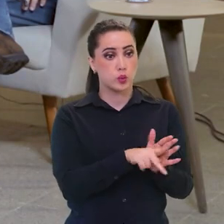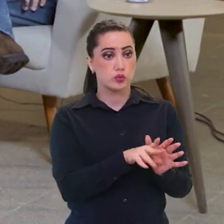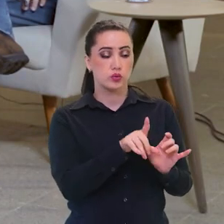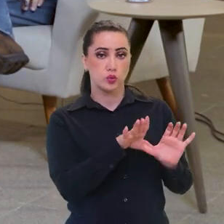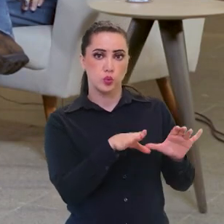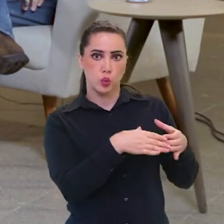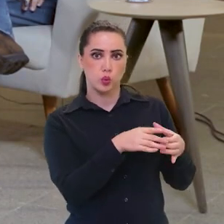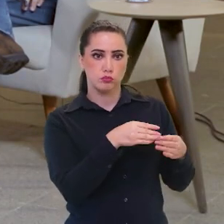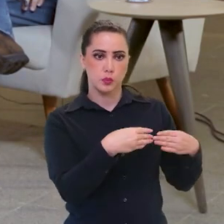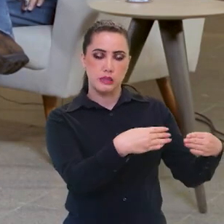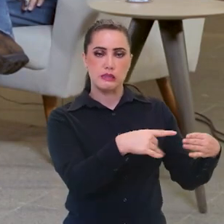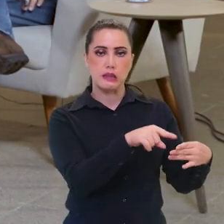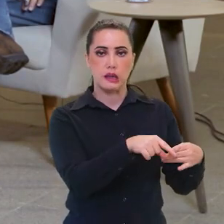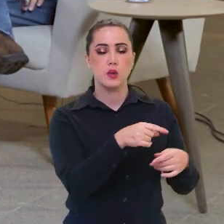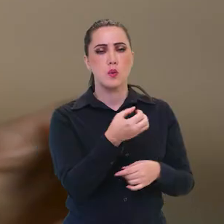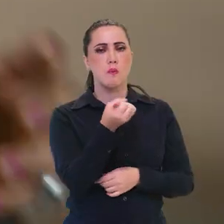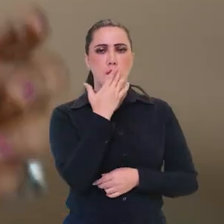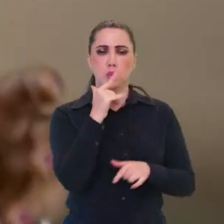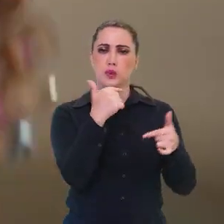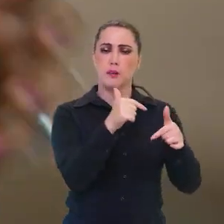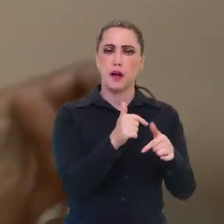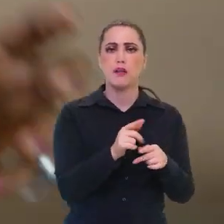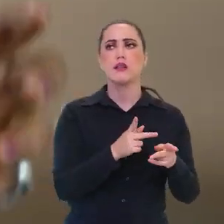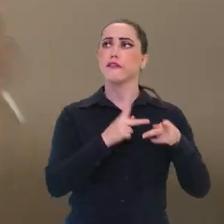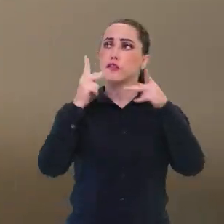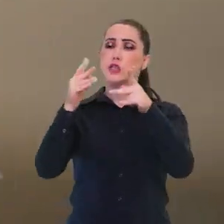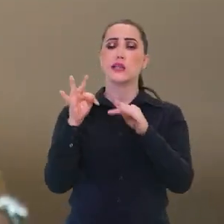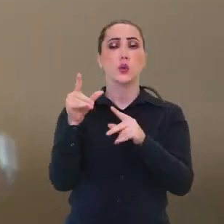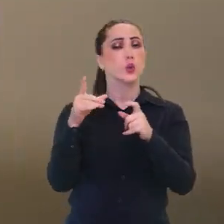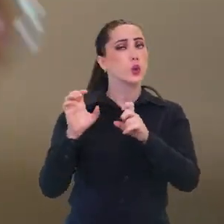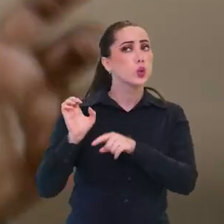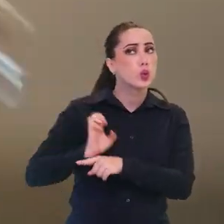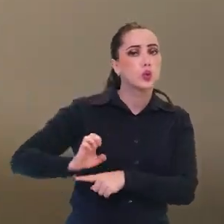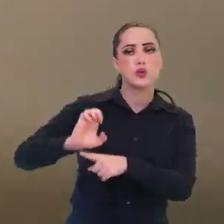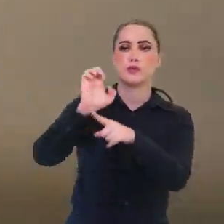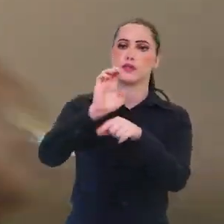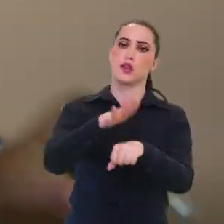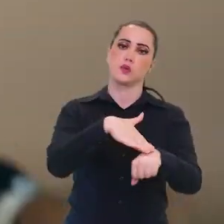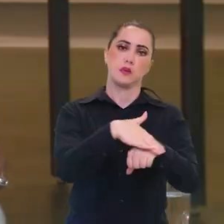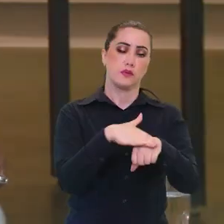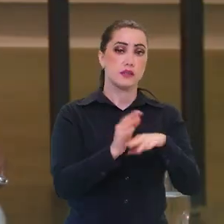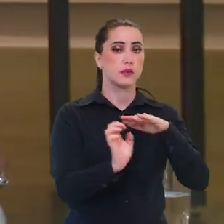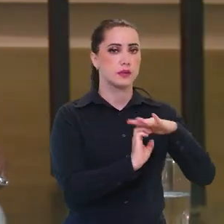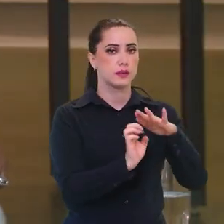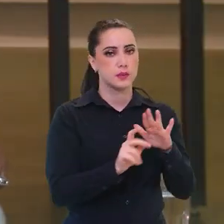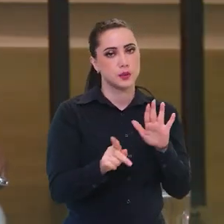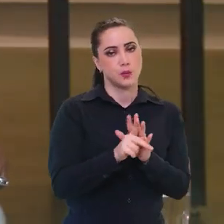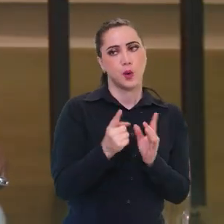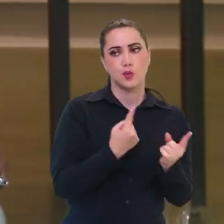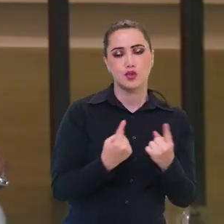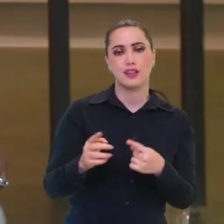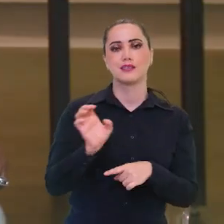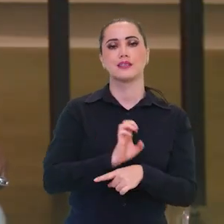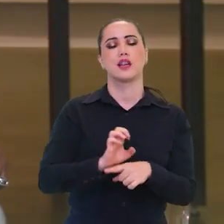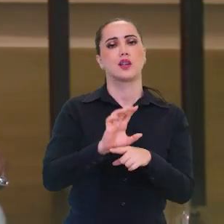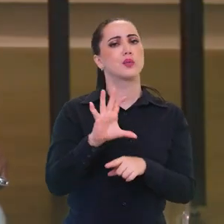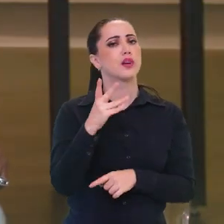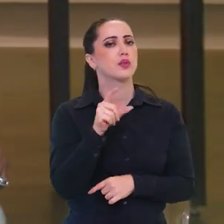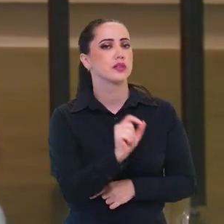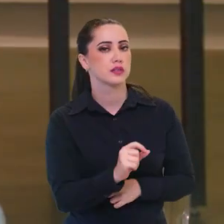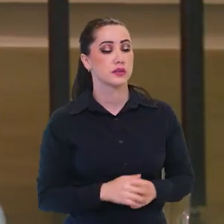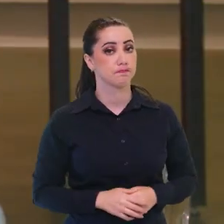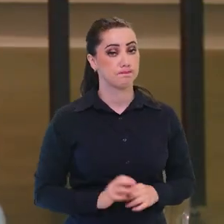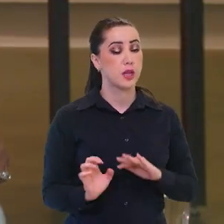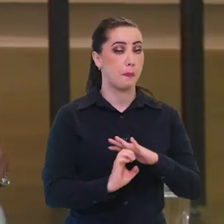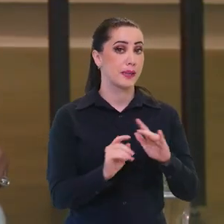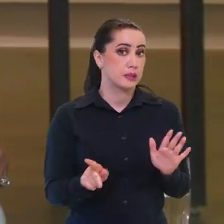Enilton Menezes está fazendo uma coisa muito bacana. Ele está indo em todos os estados conversar com as empresas dos estados. Porque aí, o que vai acontecer?